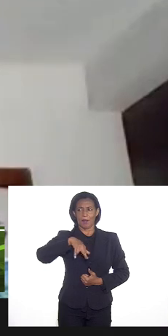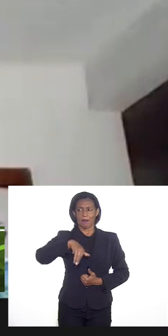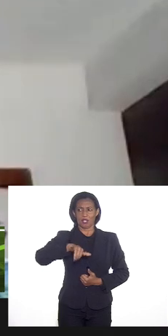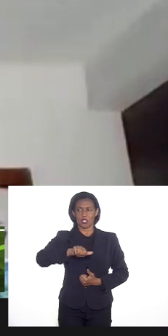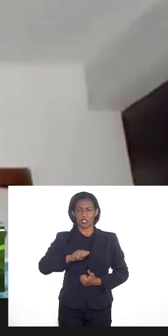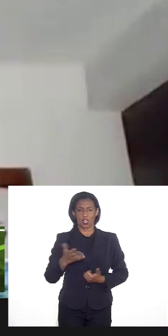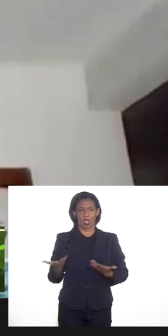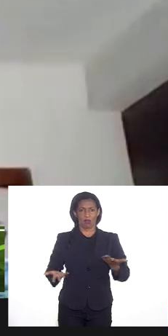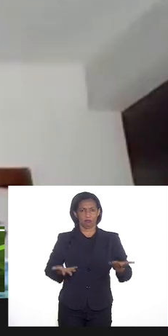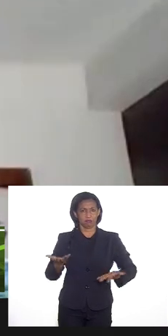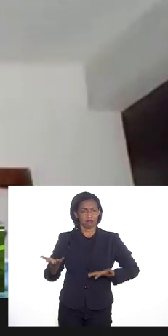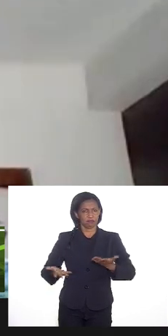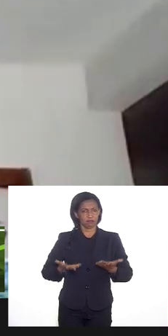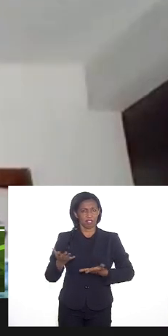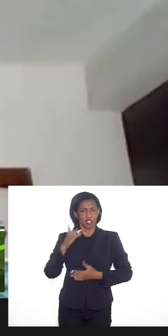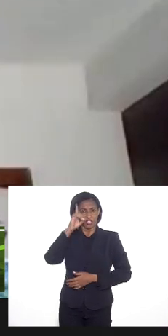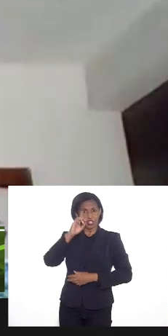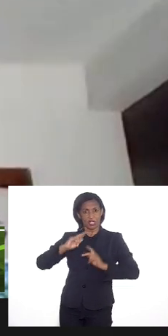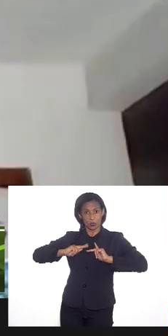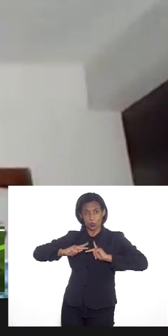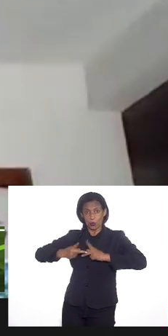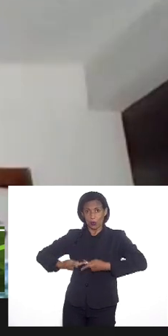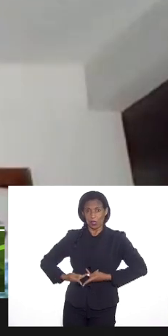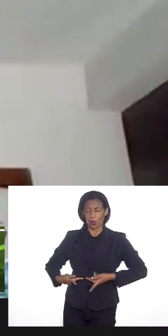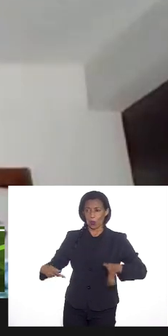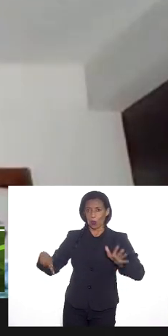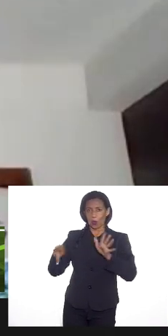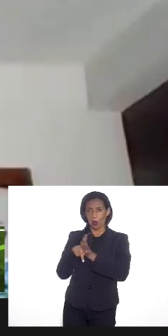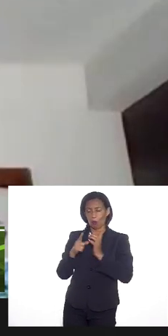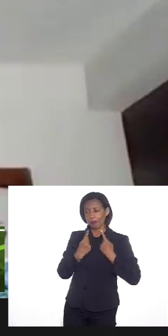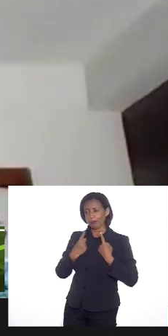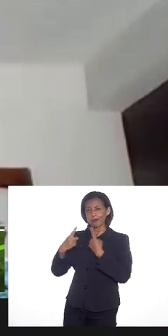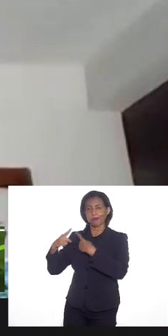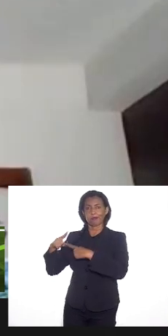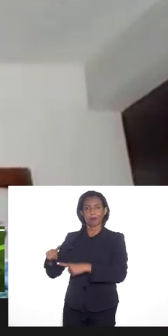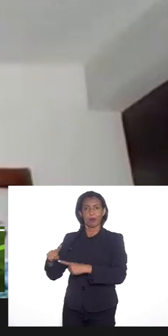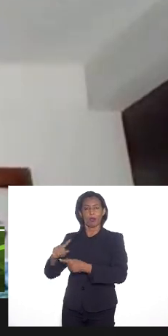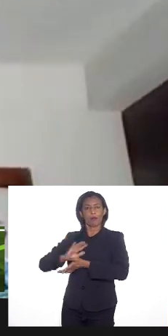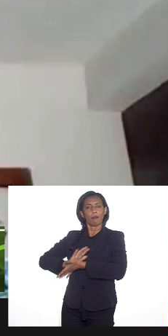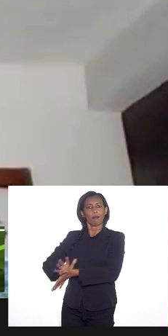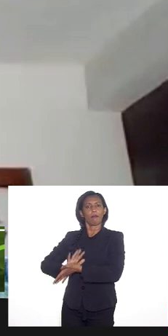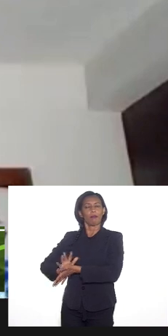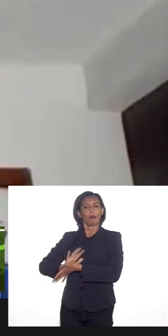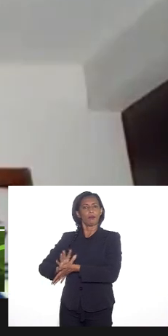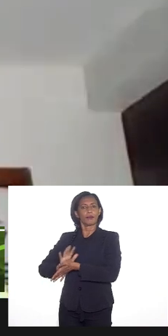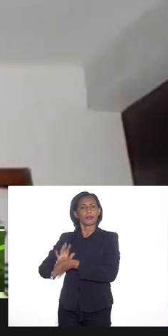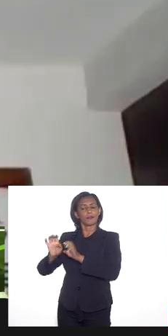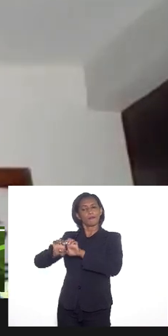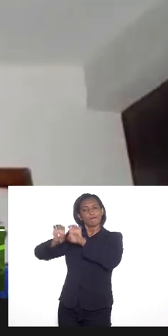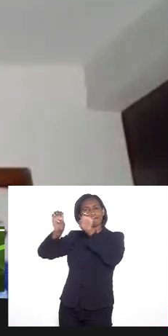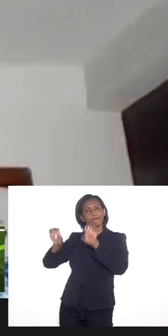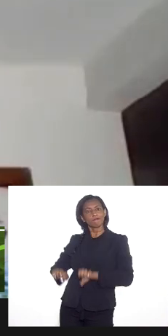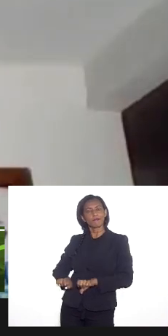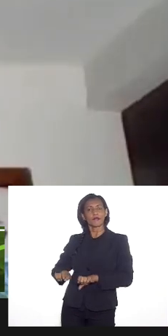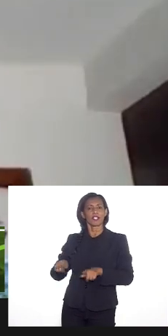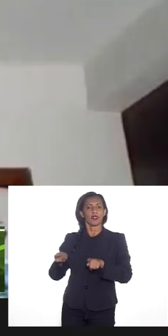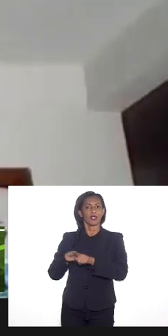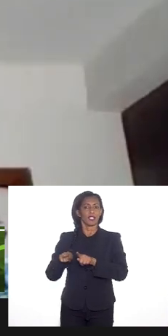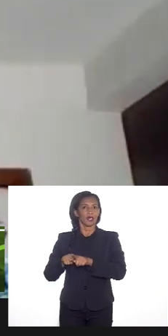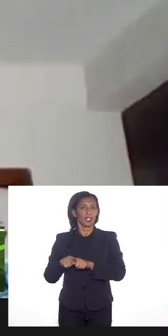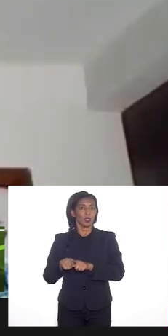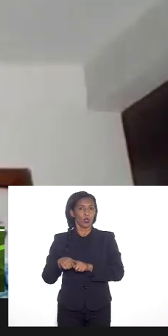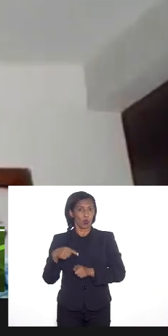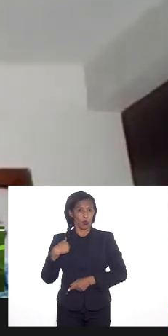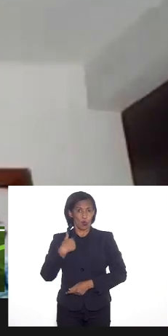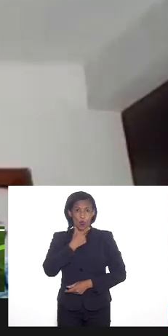militante dos direitos humanos, combate ao racismo estrutural e um homem